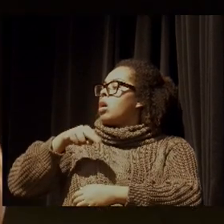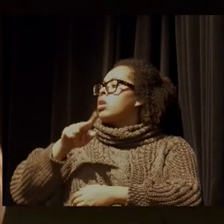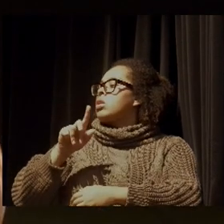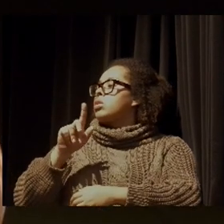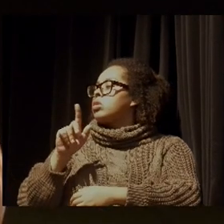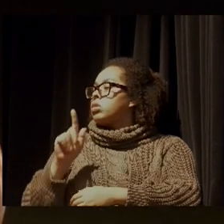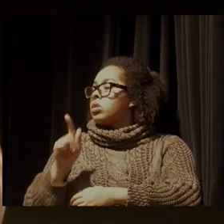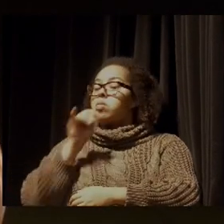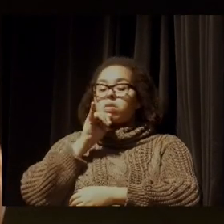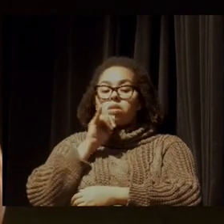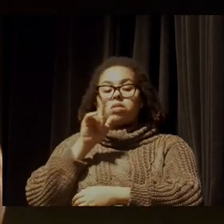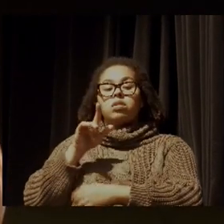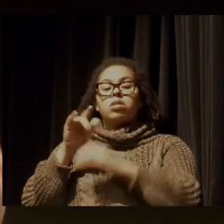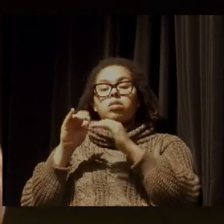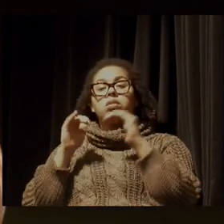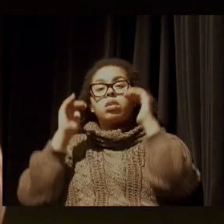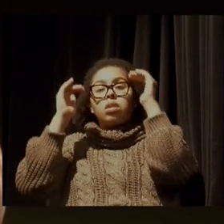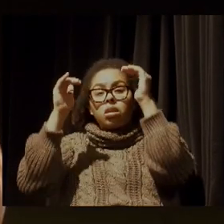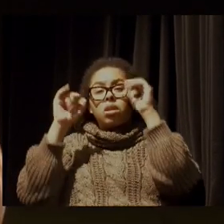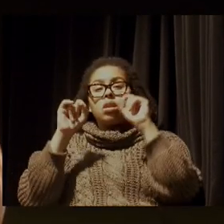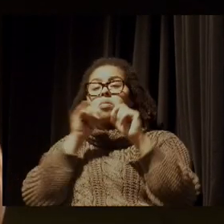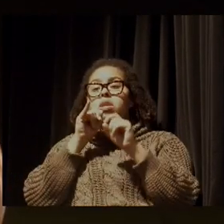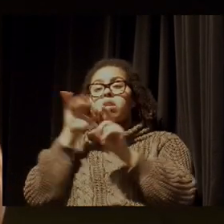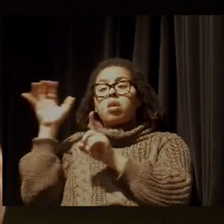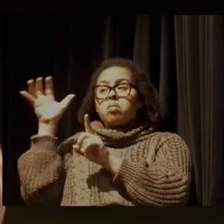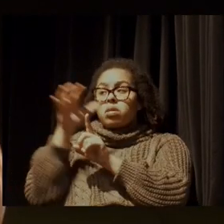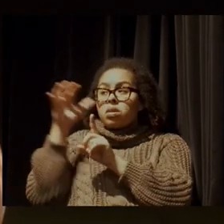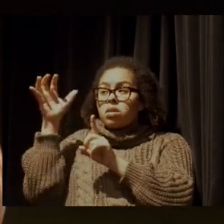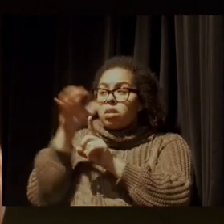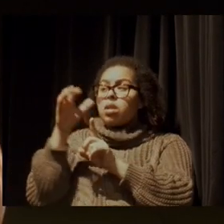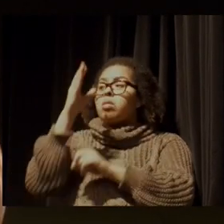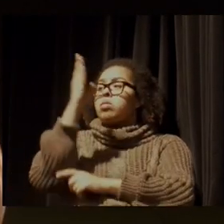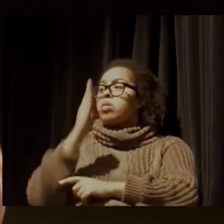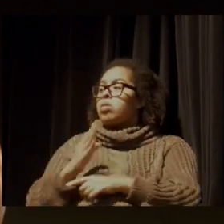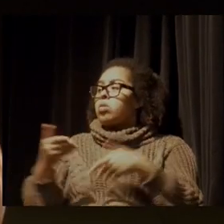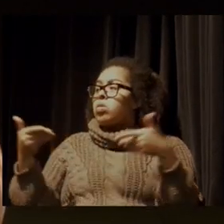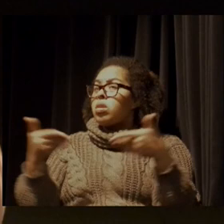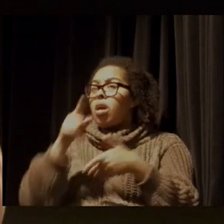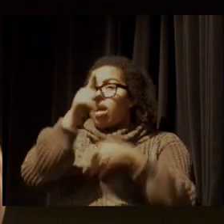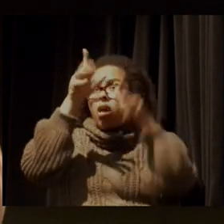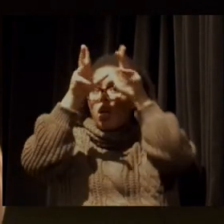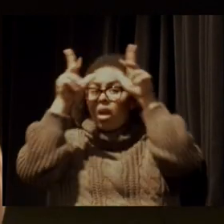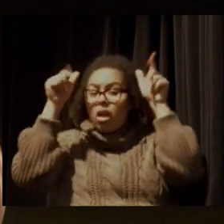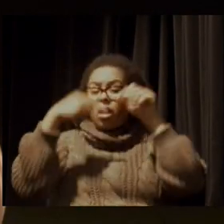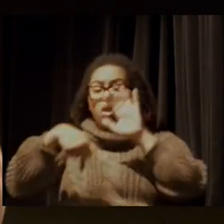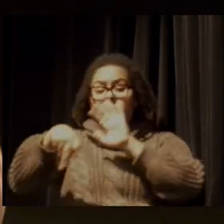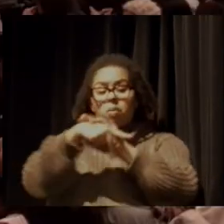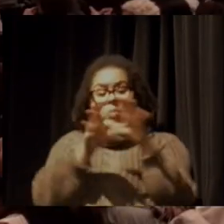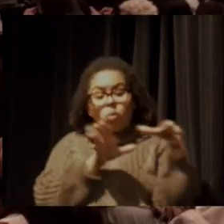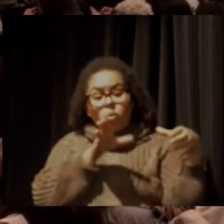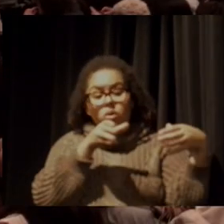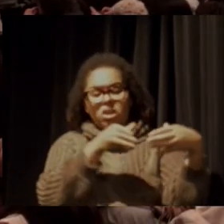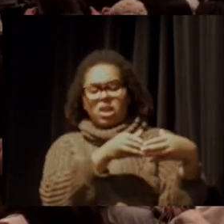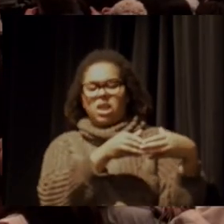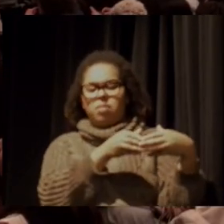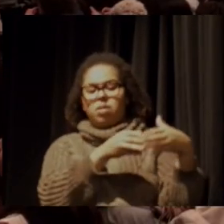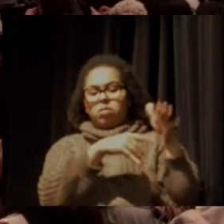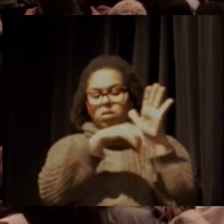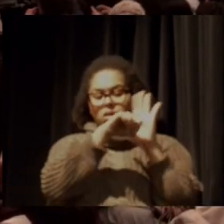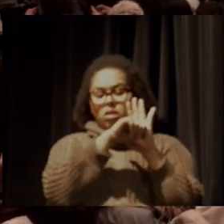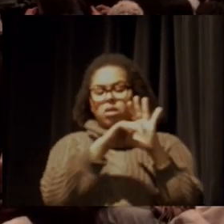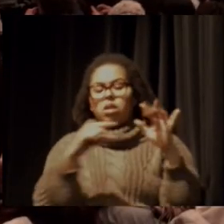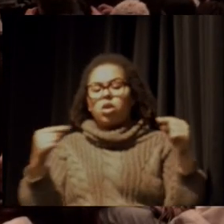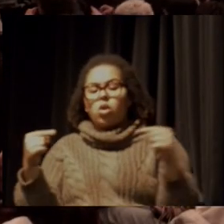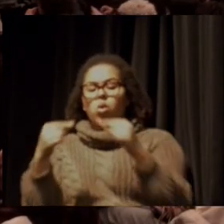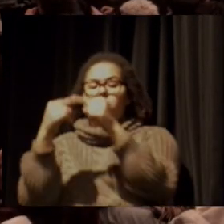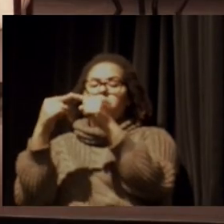que ameaça a soberania brasileira, quem ameaça a soberania brasileira hoje na Amazônia é o crime organizado associado ao tráfico de